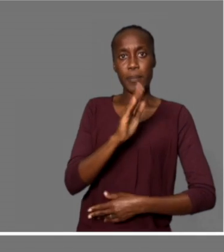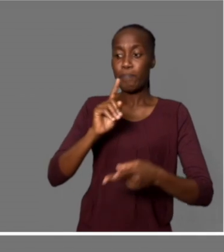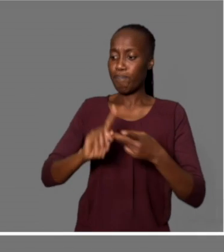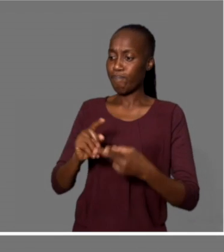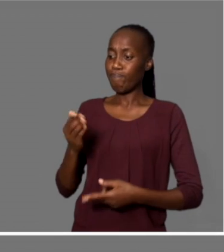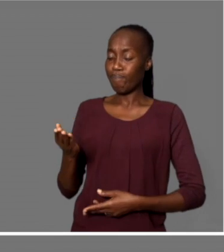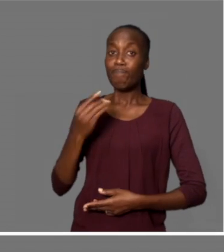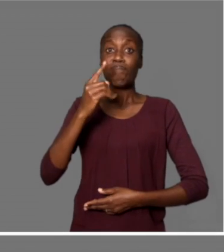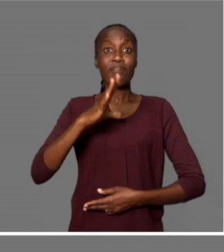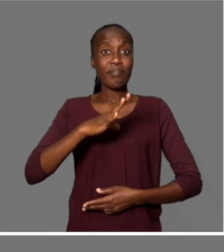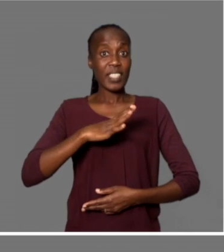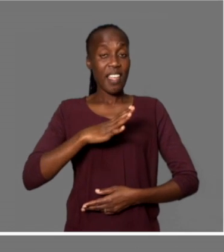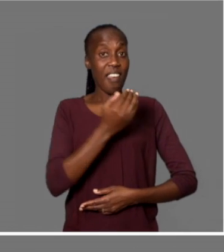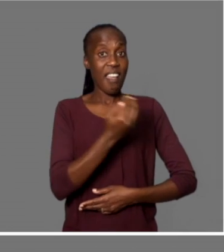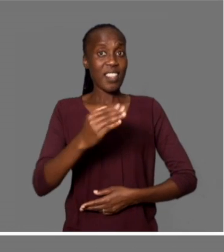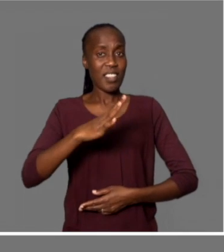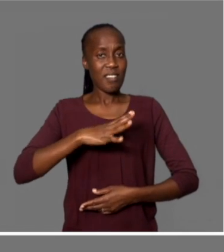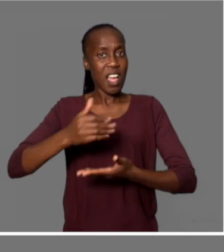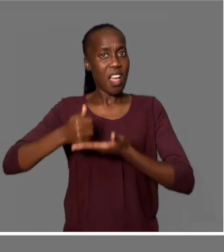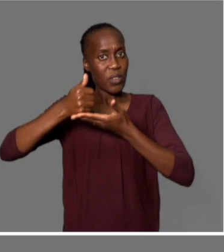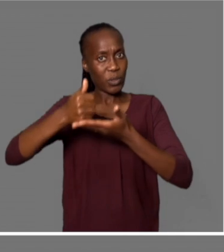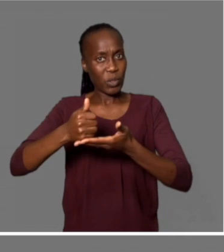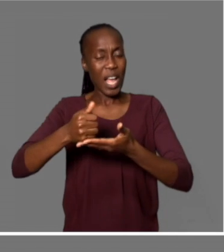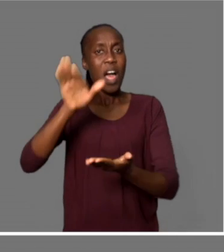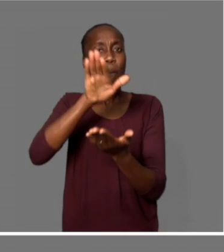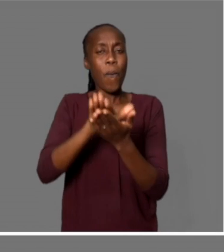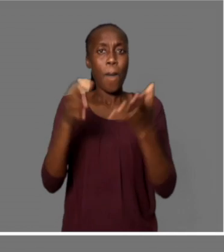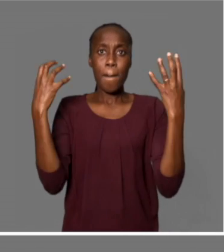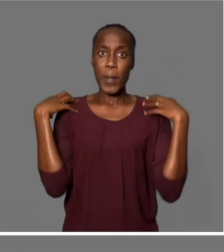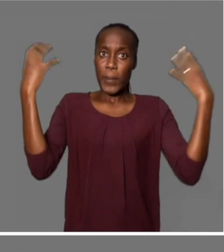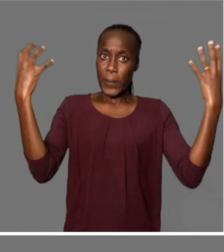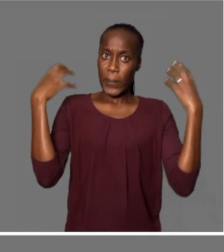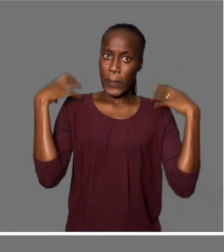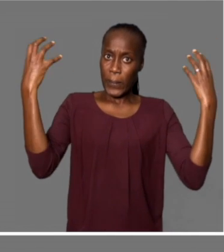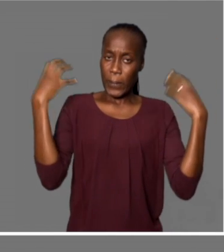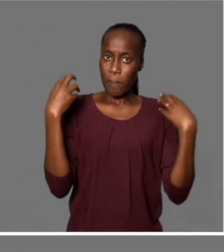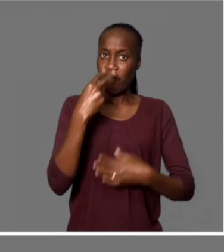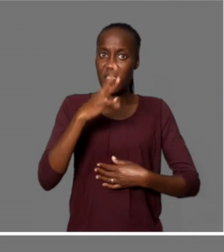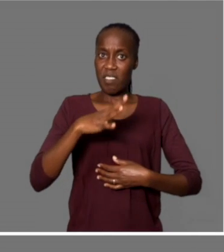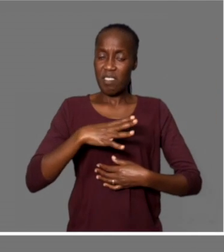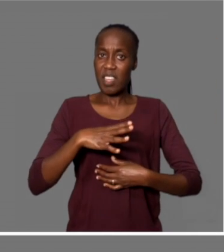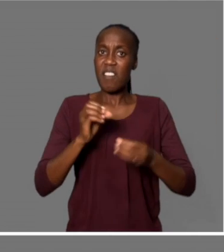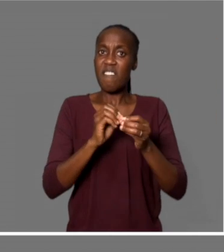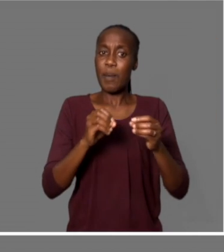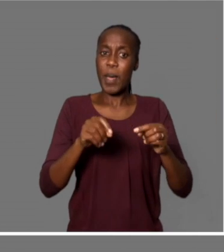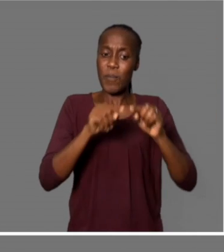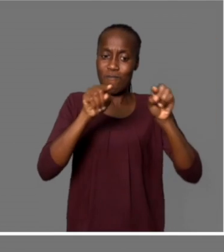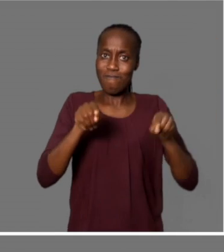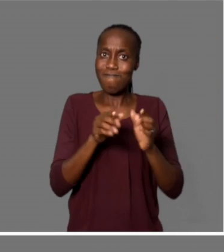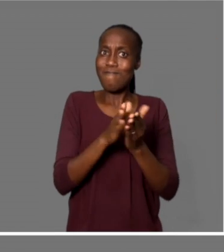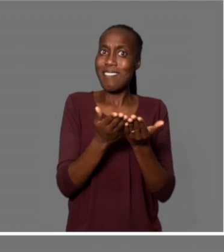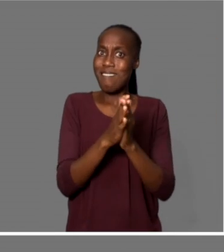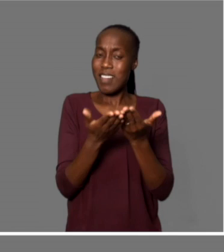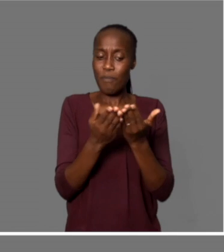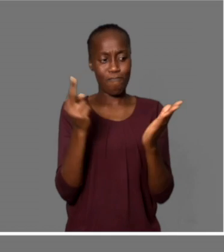consulta. Vamos ajudar a criança a fazer uma consulta com o fisiatra para ver as abordagens do que pode se fazer